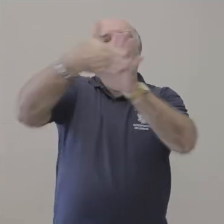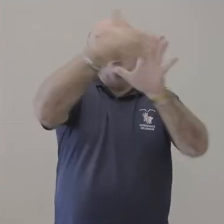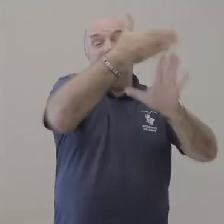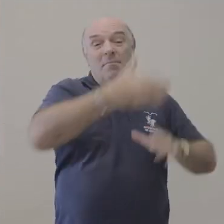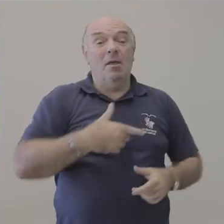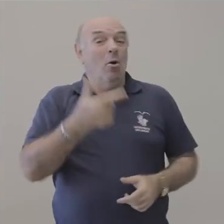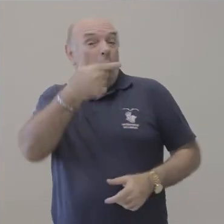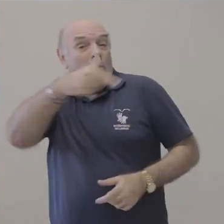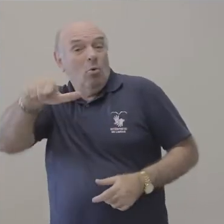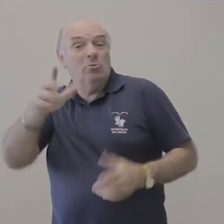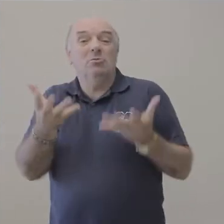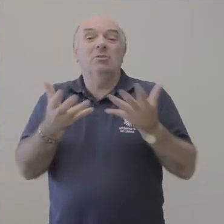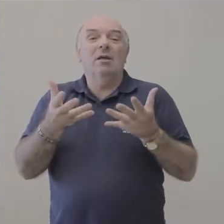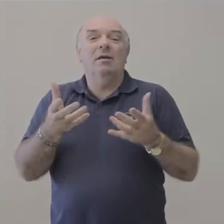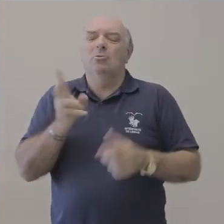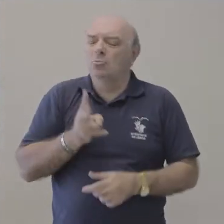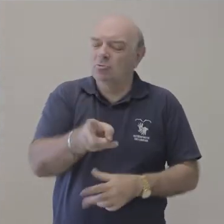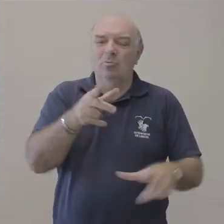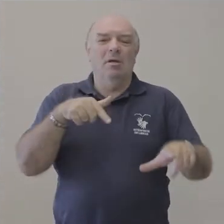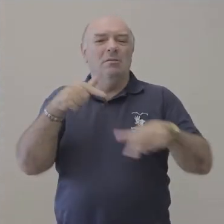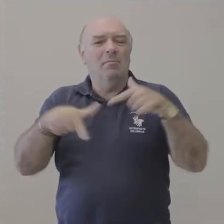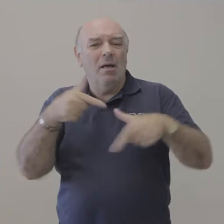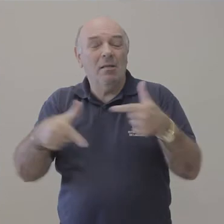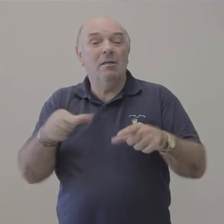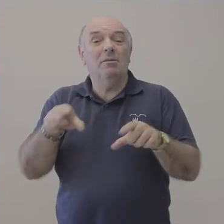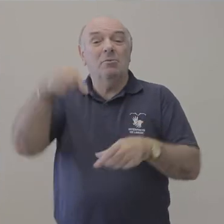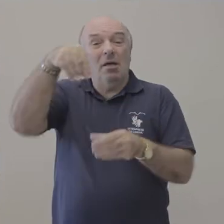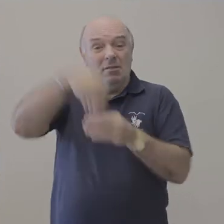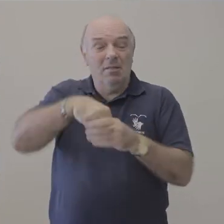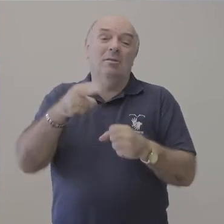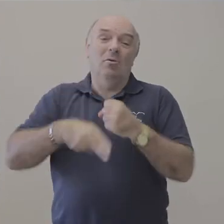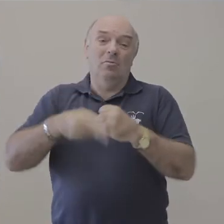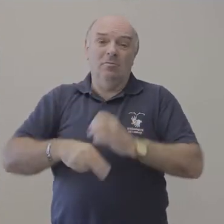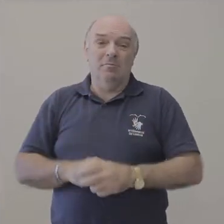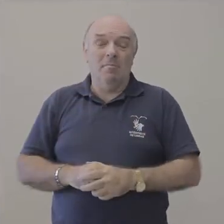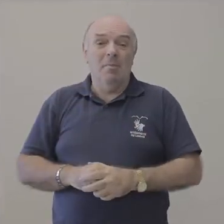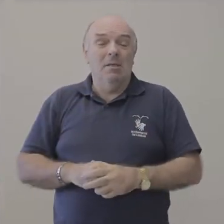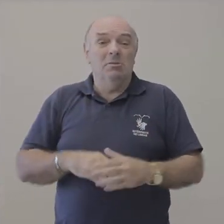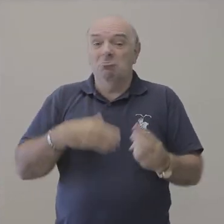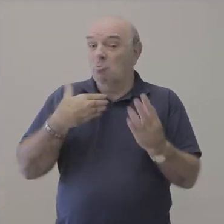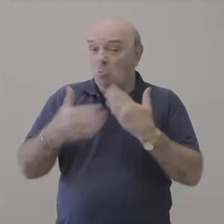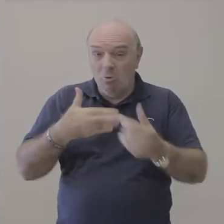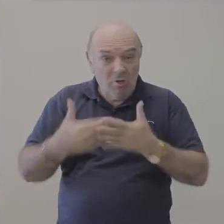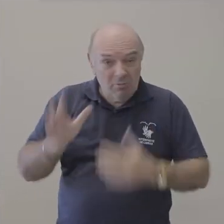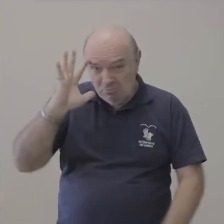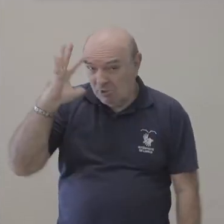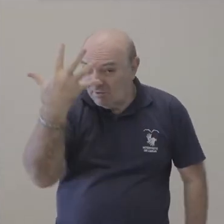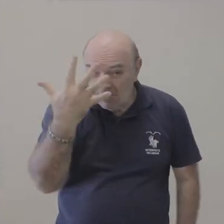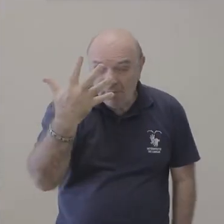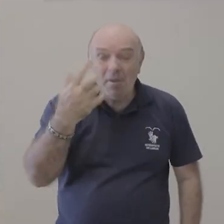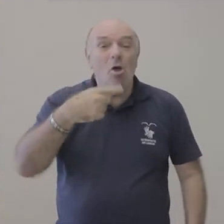viajar. Outros ainda desejam prestar serviços à comunidade acadêmica. Independentemente da